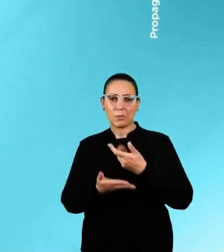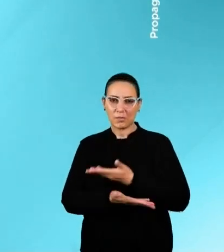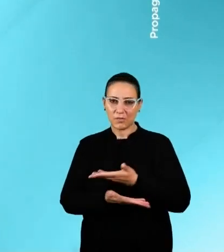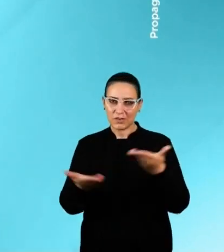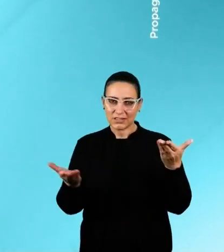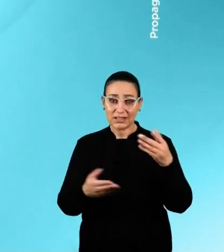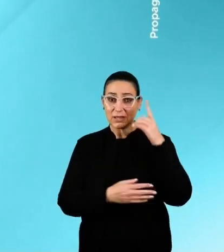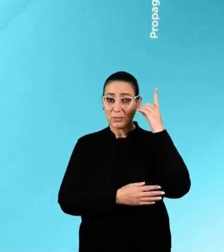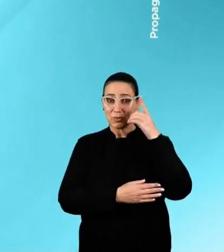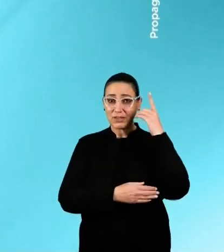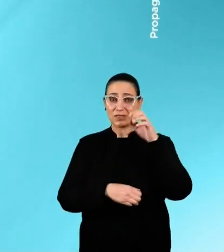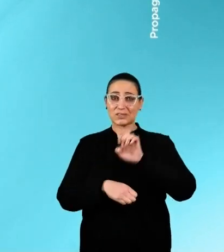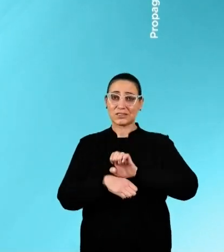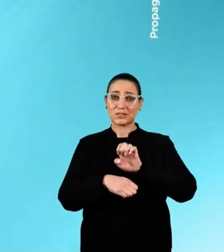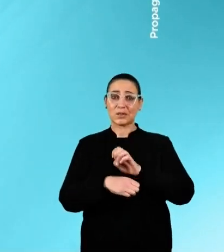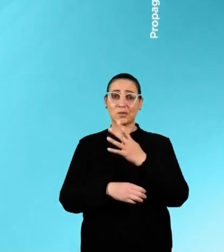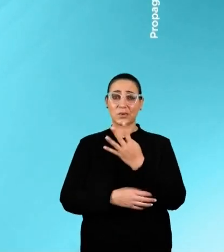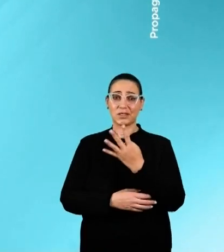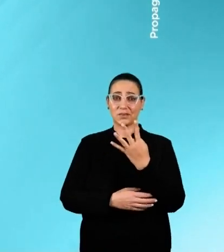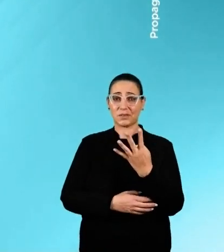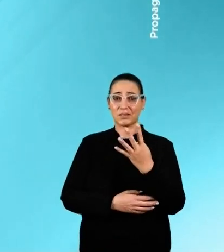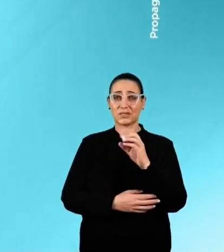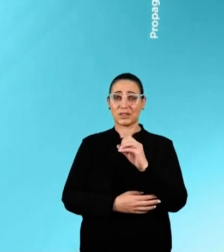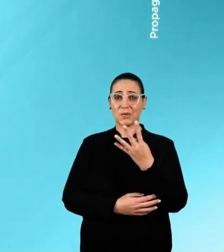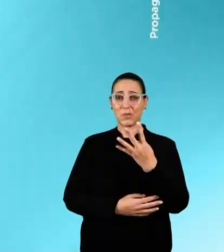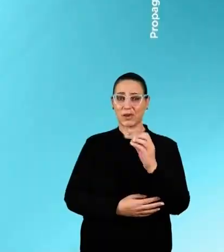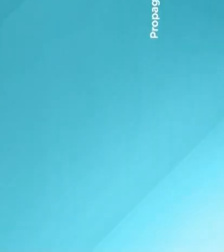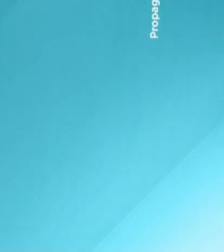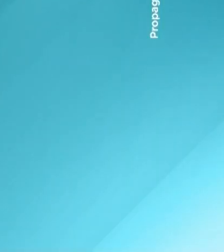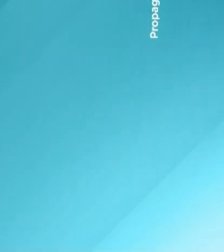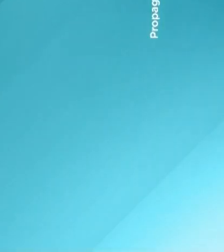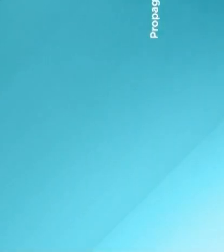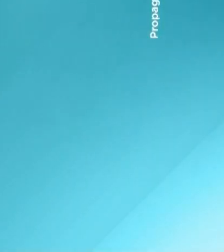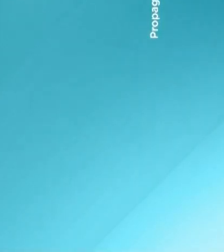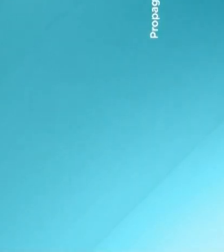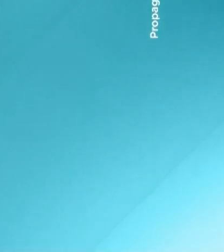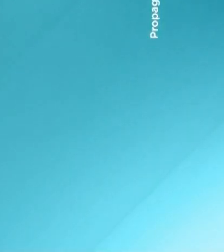todos nós. Maira Alessa, deputado estadual, 44040.